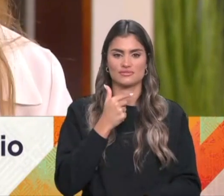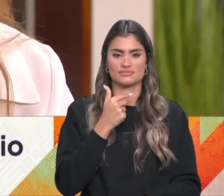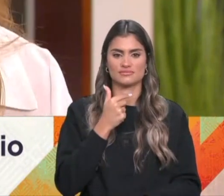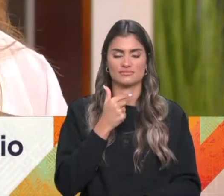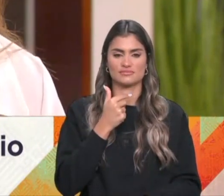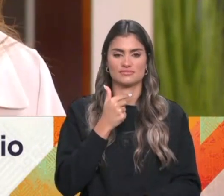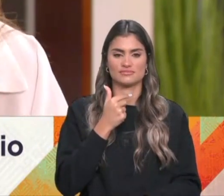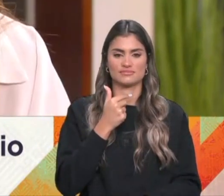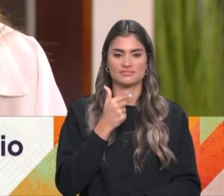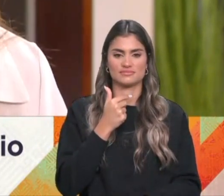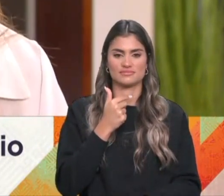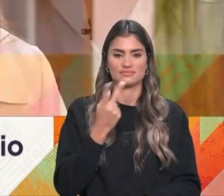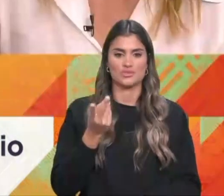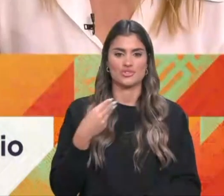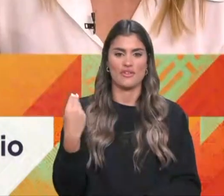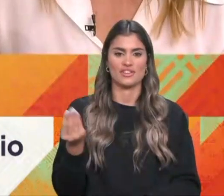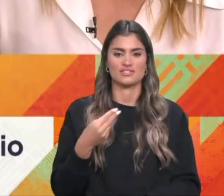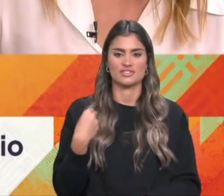dois jovens,